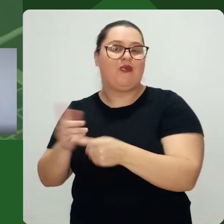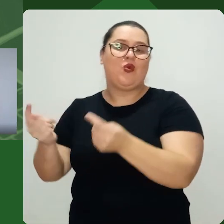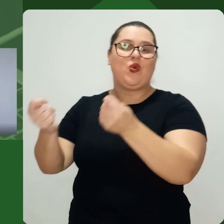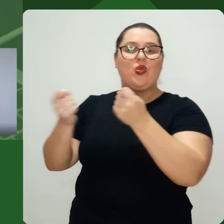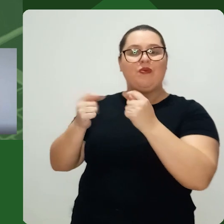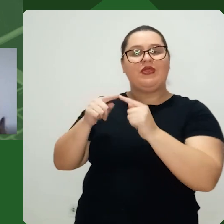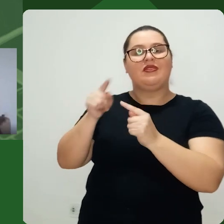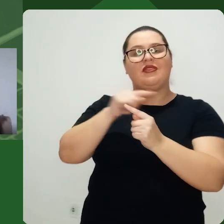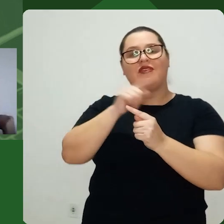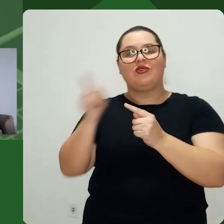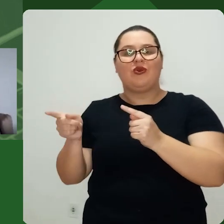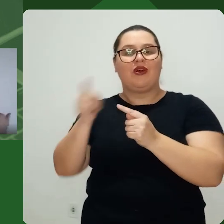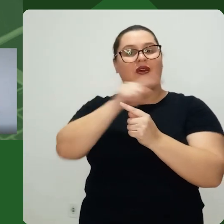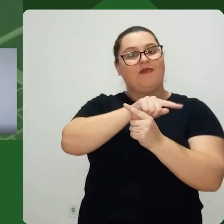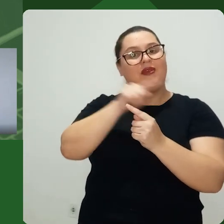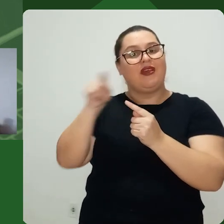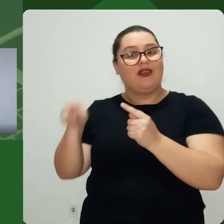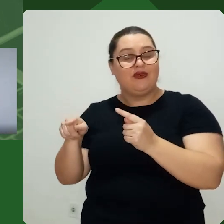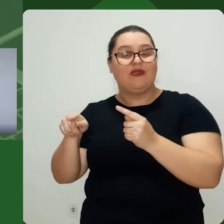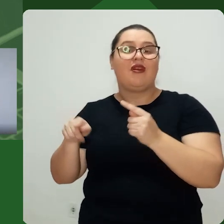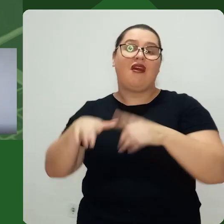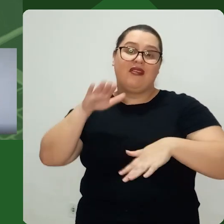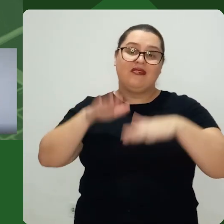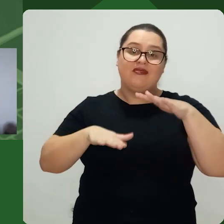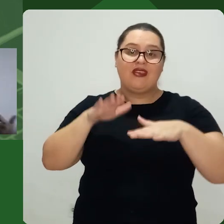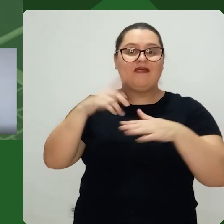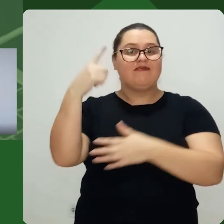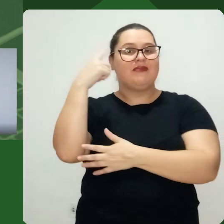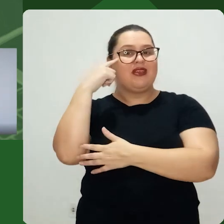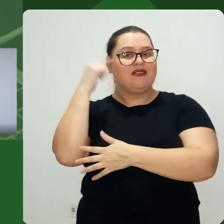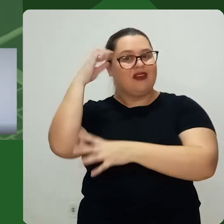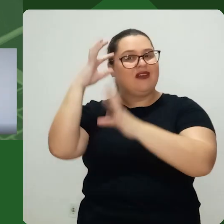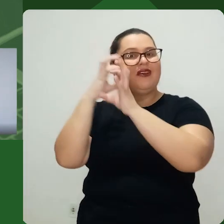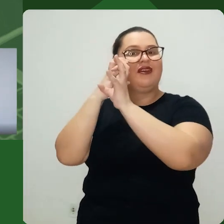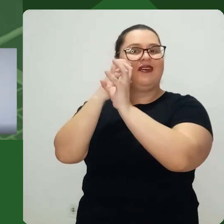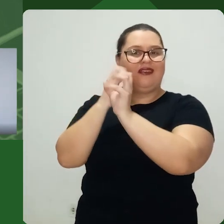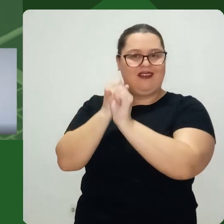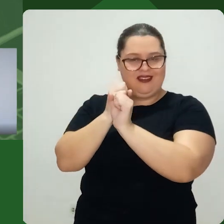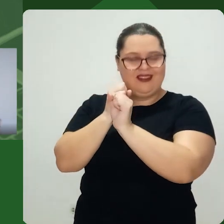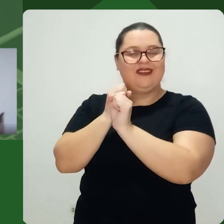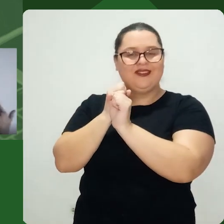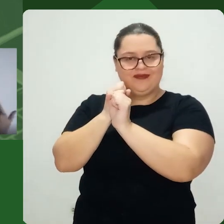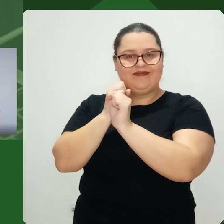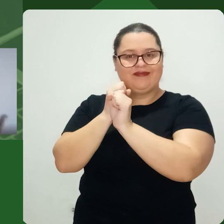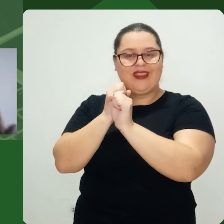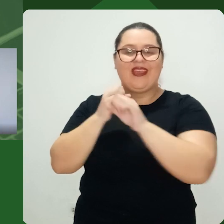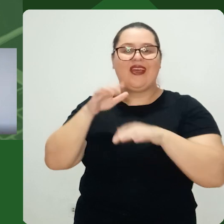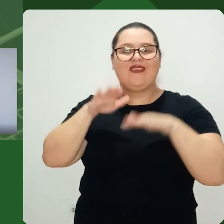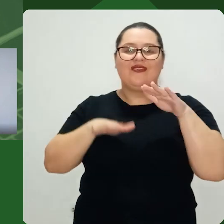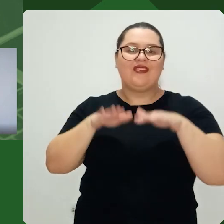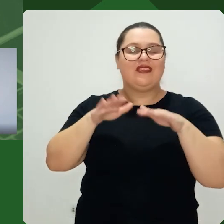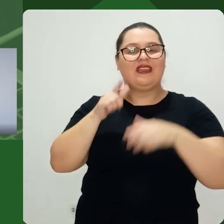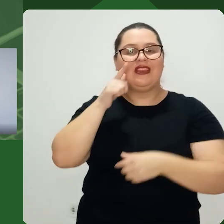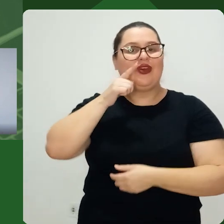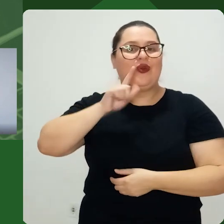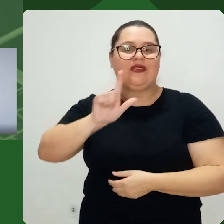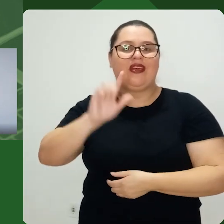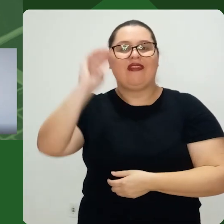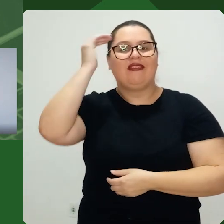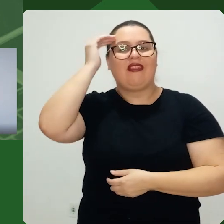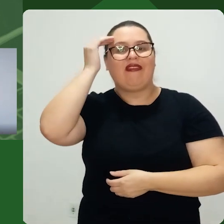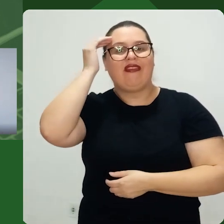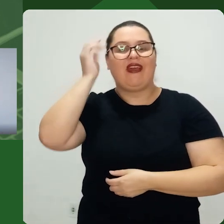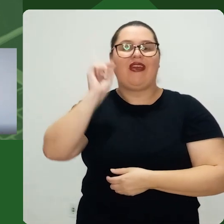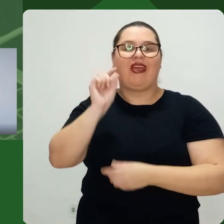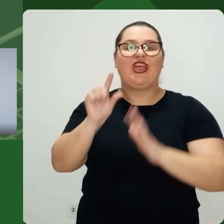vou Economizar tempo Eu vou economizar Deslocamento E é isso Que muitas vezes A gente faz Essa conta Na nossa cabeça E